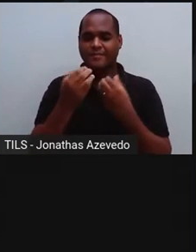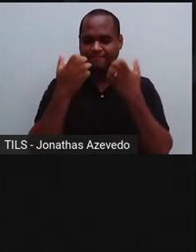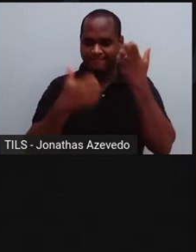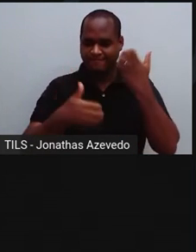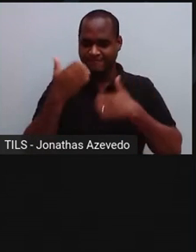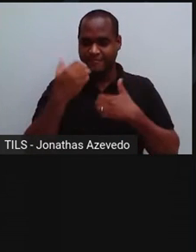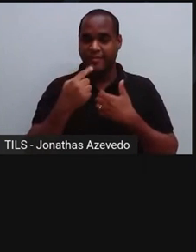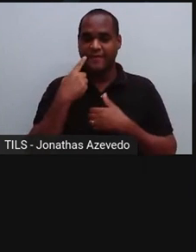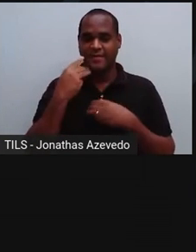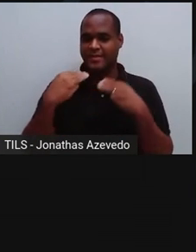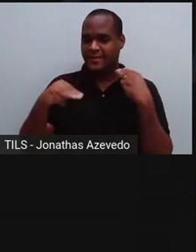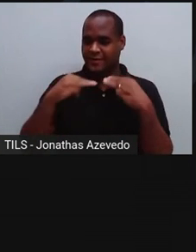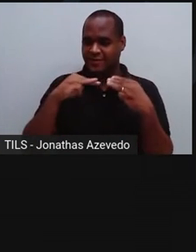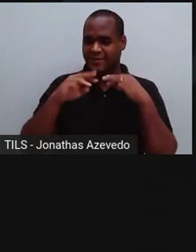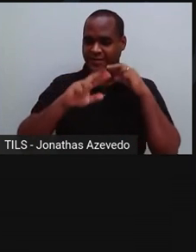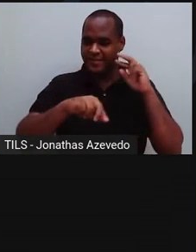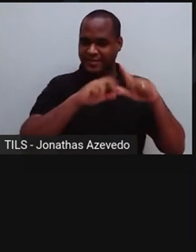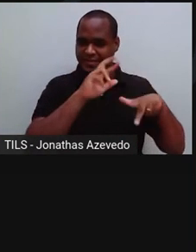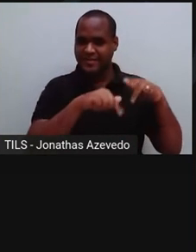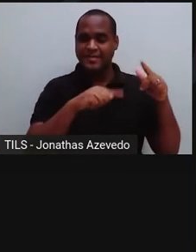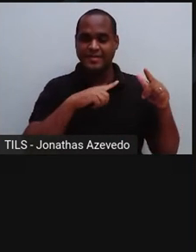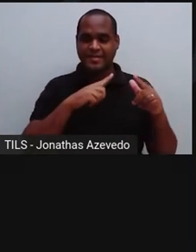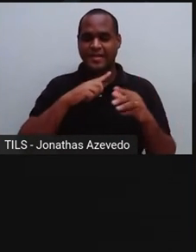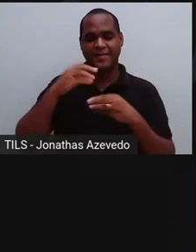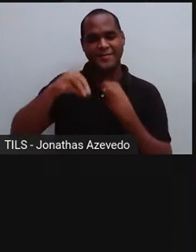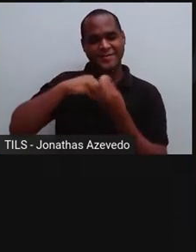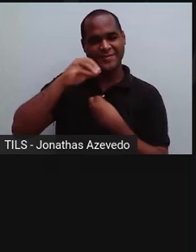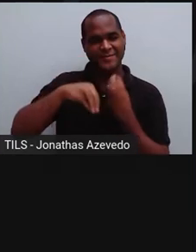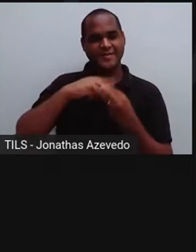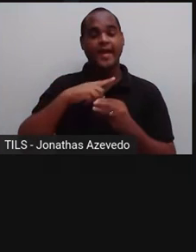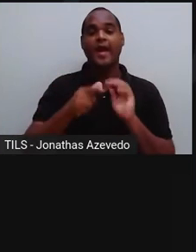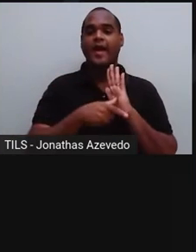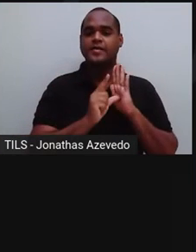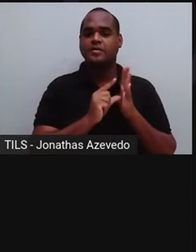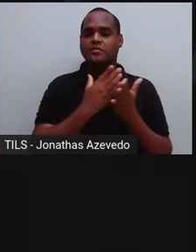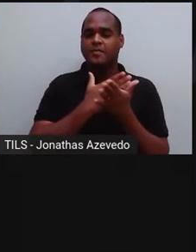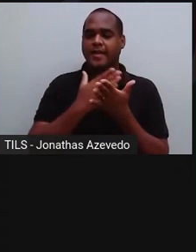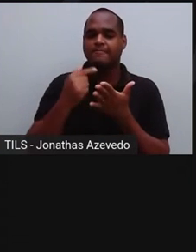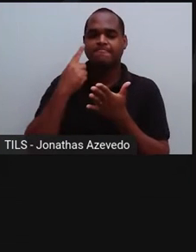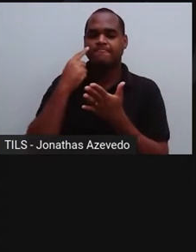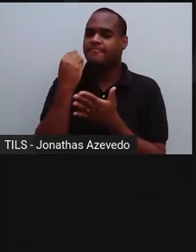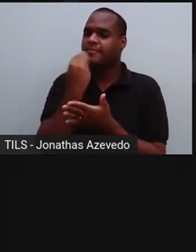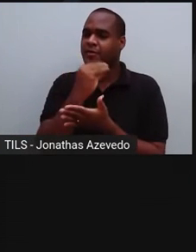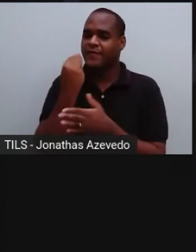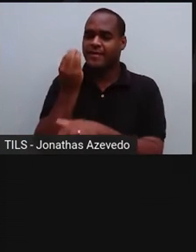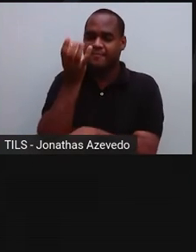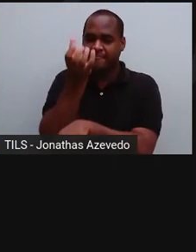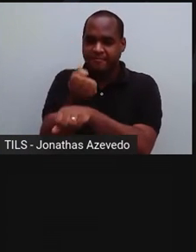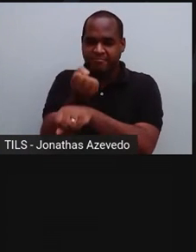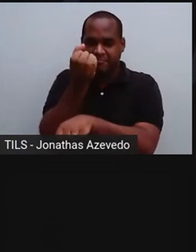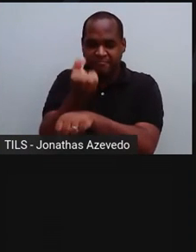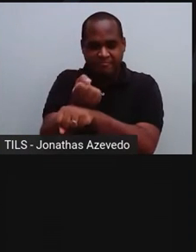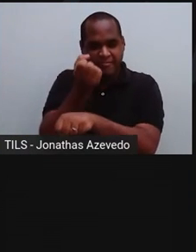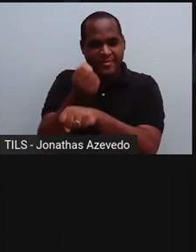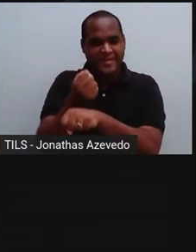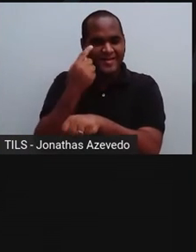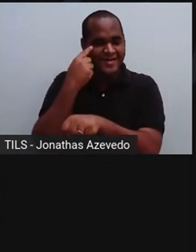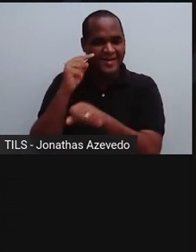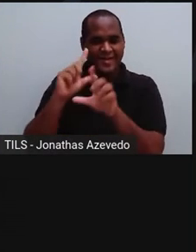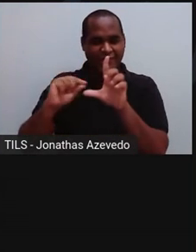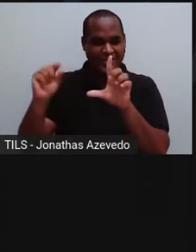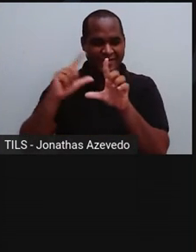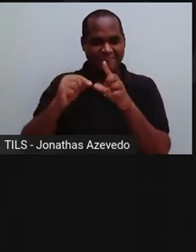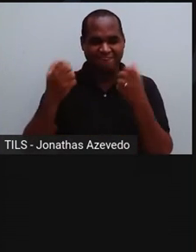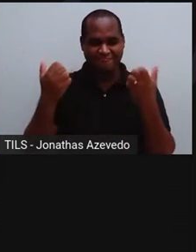sobre os métodos de separação de misturas. Antes de começar, aproveita para baixar esse mapa mental no link da descrição. Vamos lá?